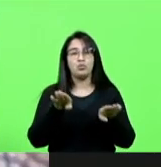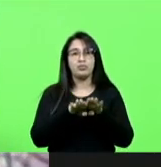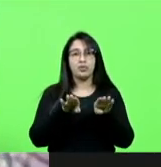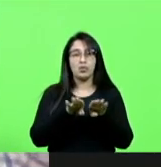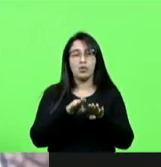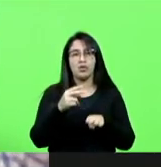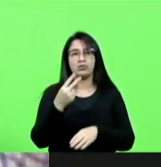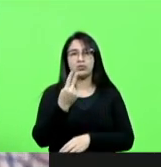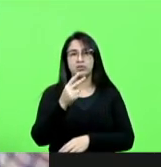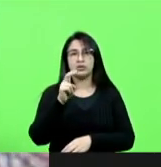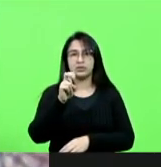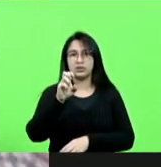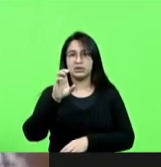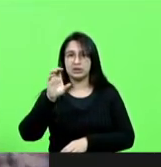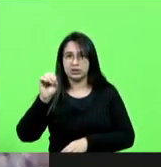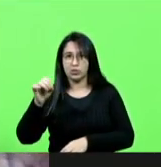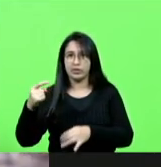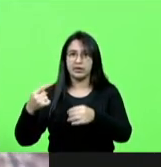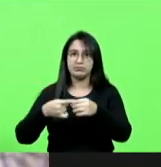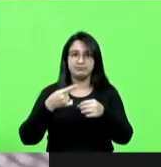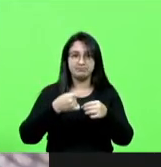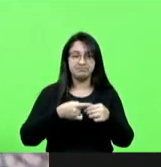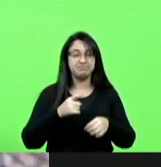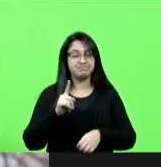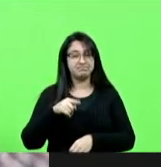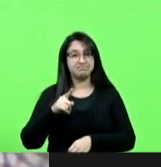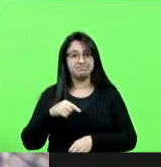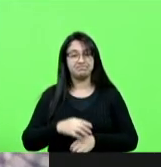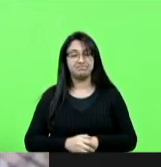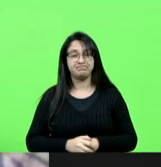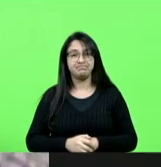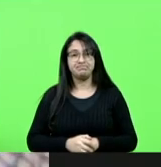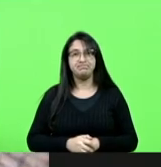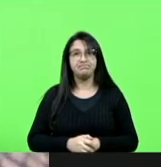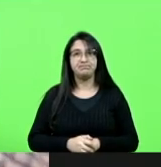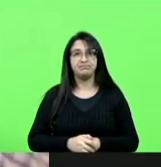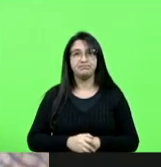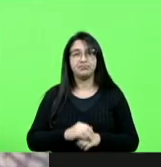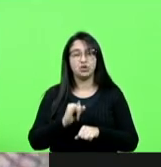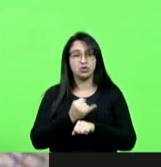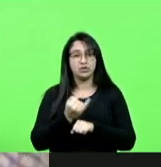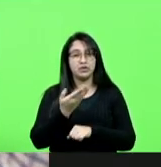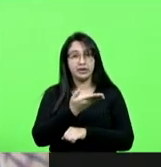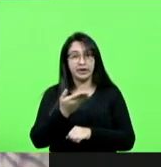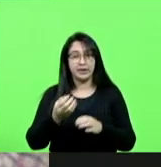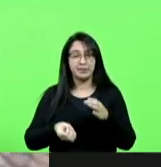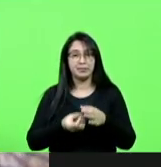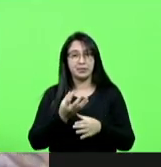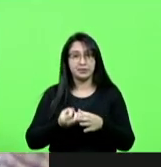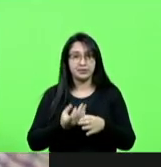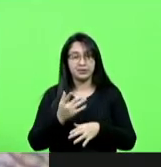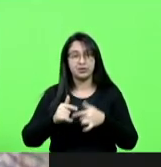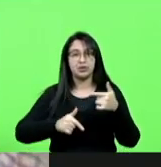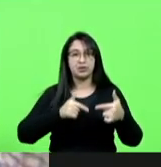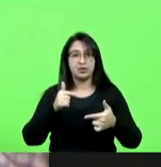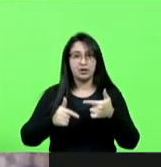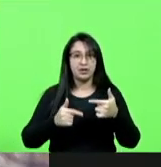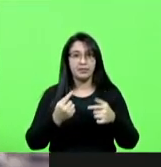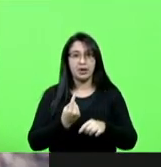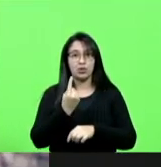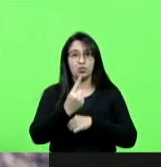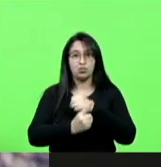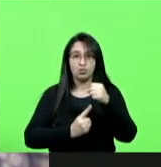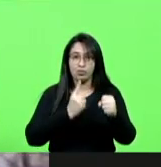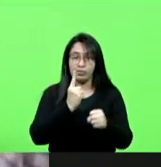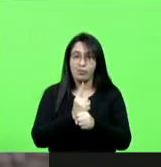cidades de Santa Catarina isso mesmo Joinville produziu emprego em um ano maior